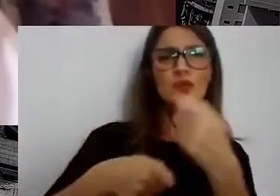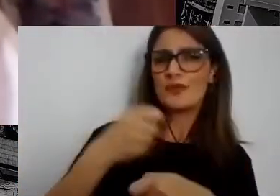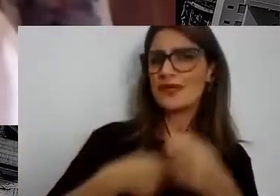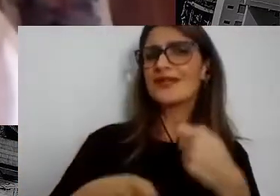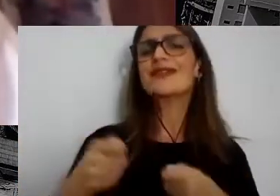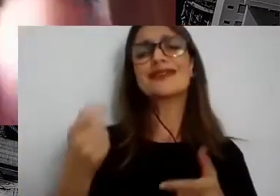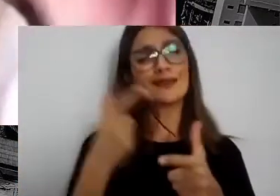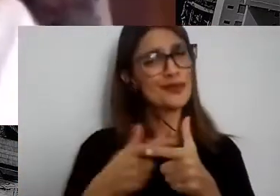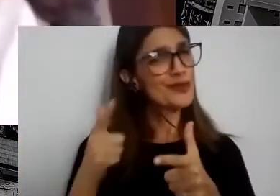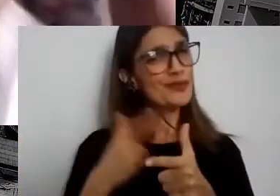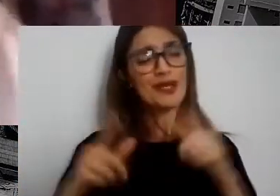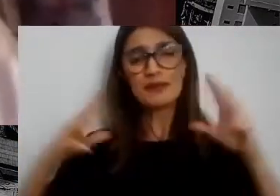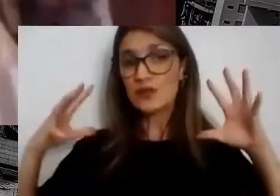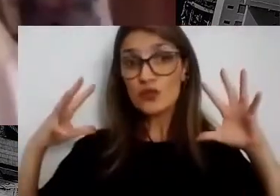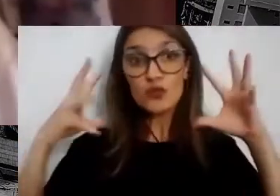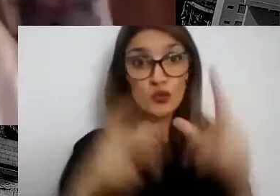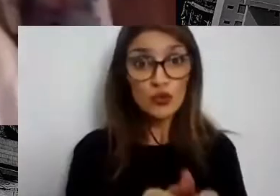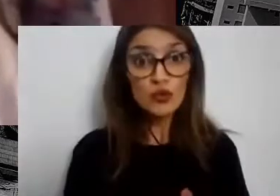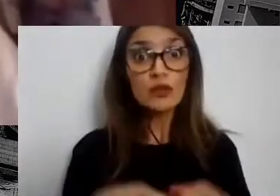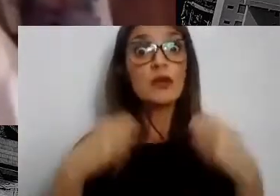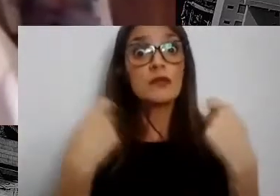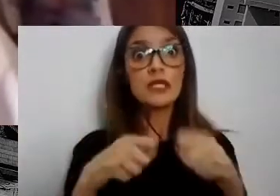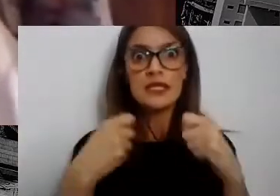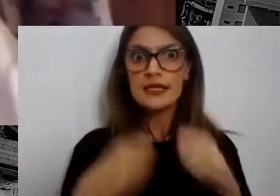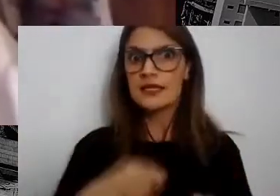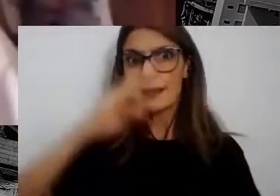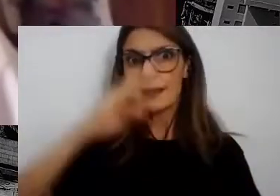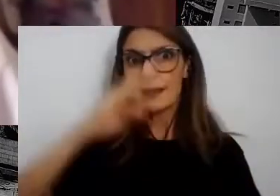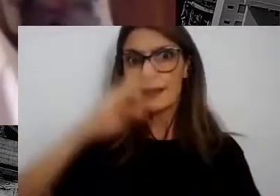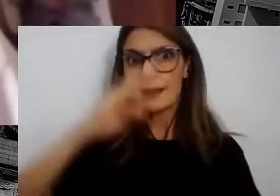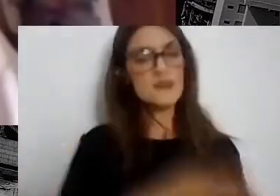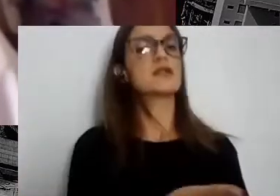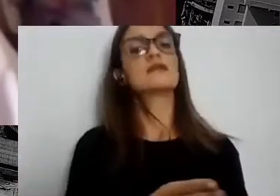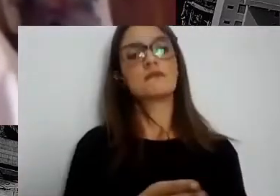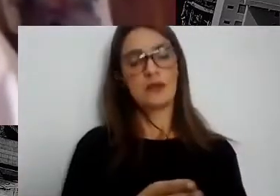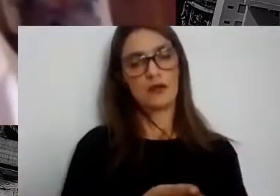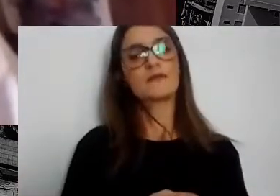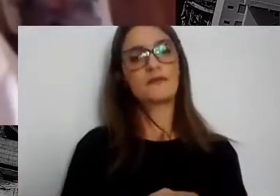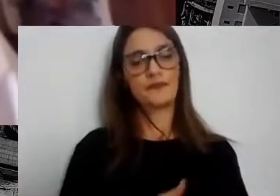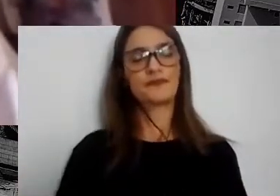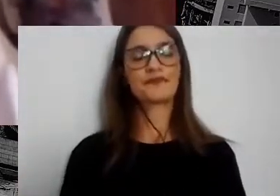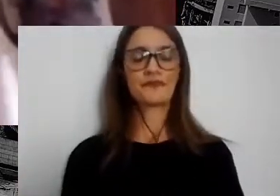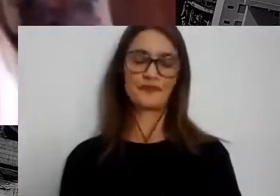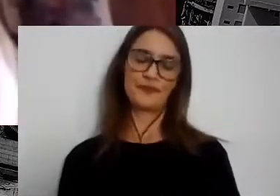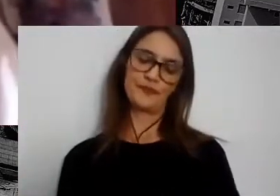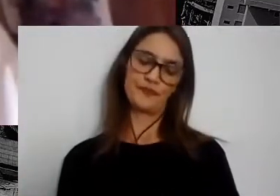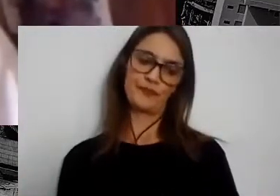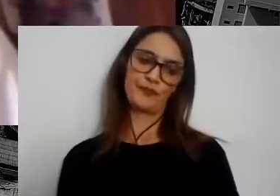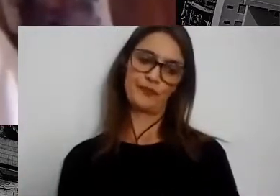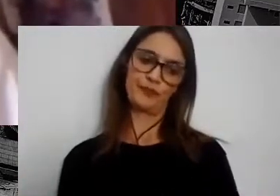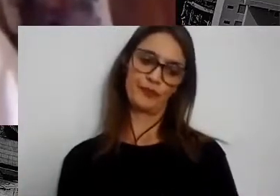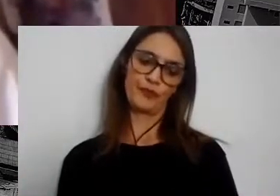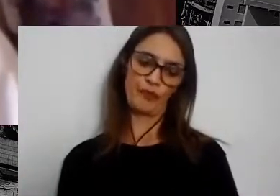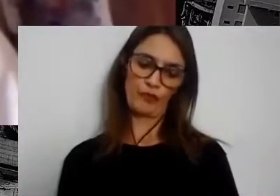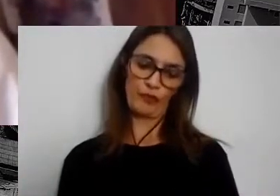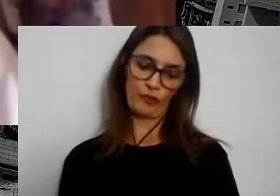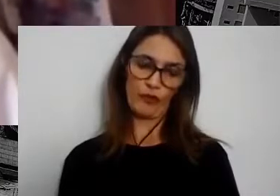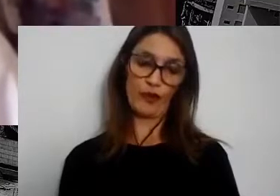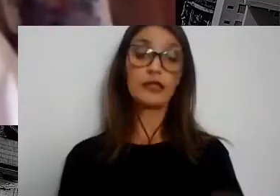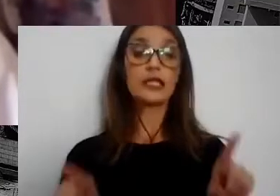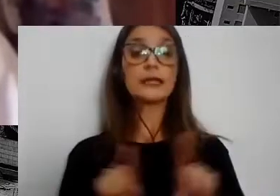Então, ela deve ter o mais alto grau de prioridade. É também preciso trazer o papel de